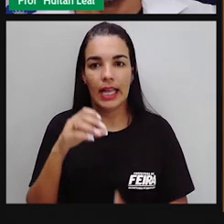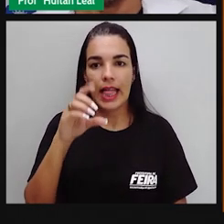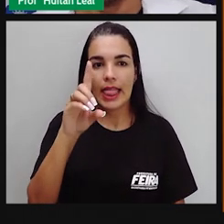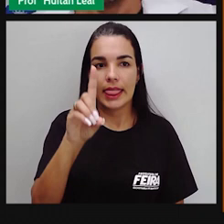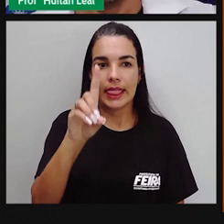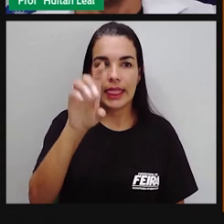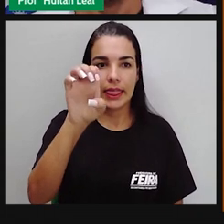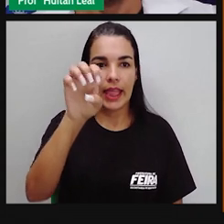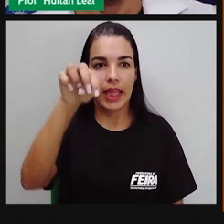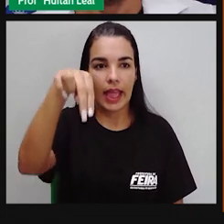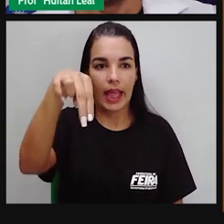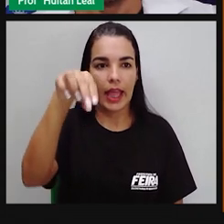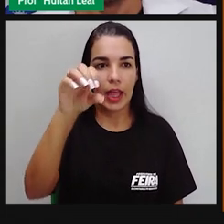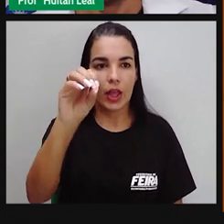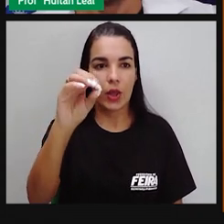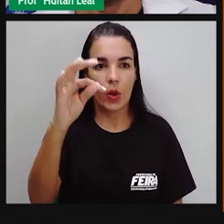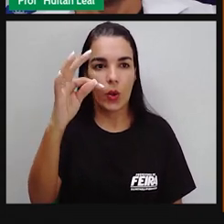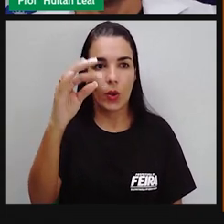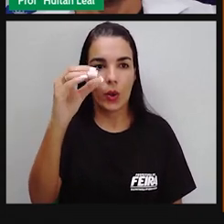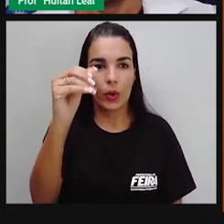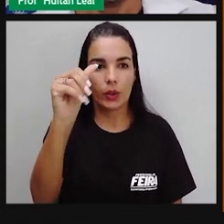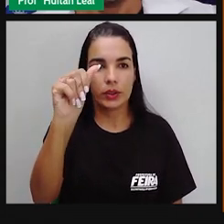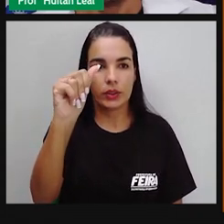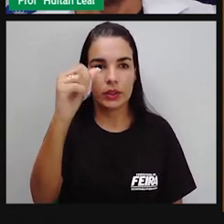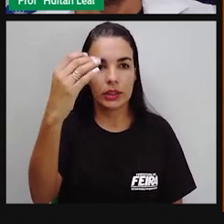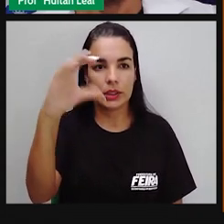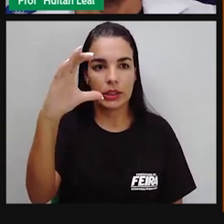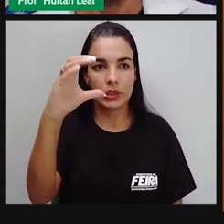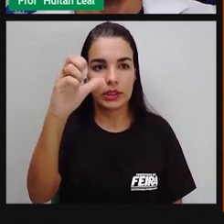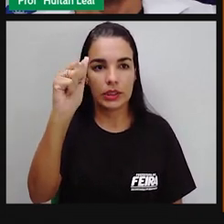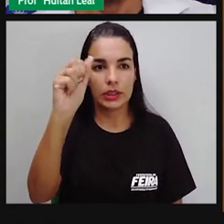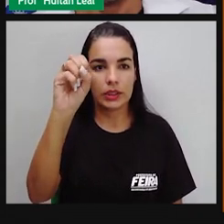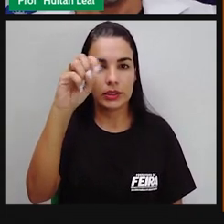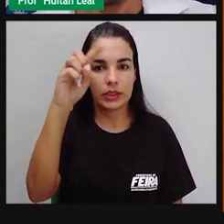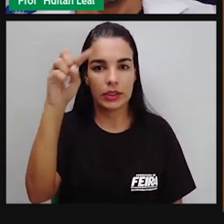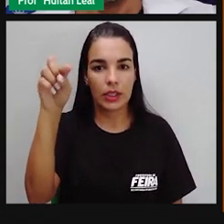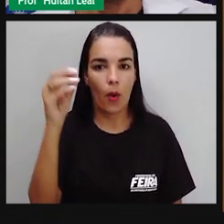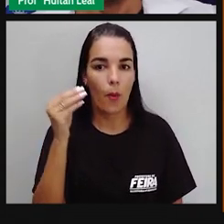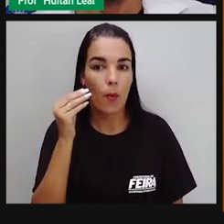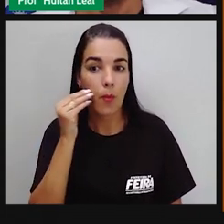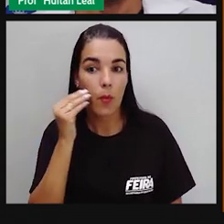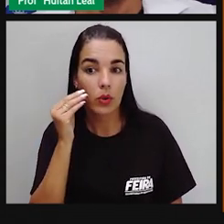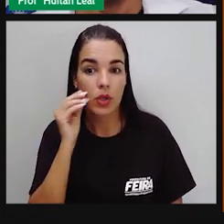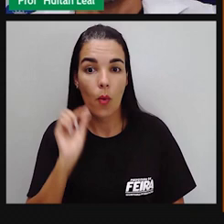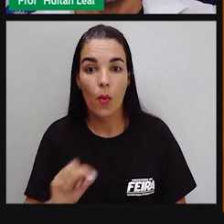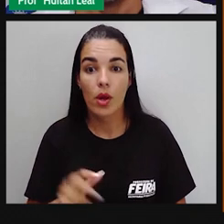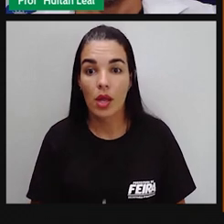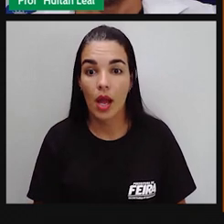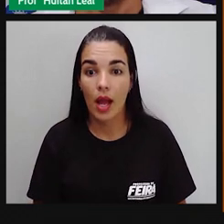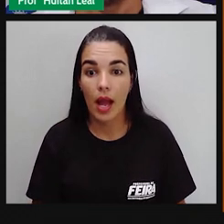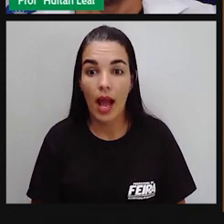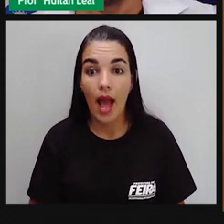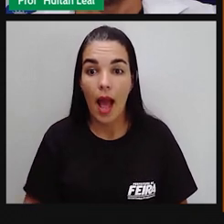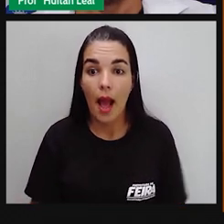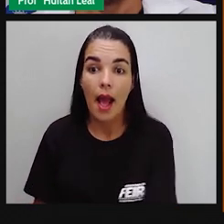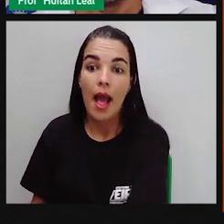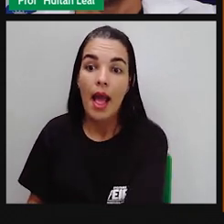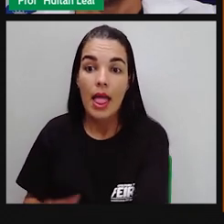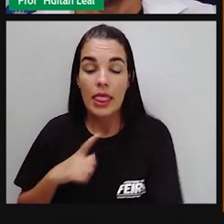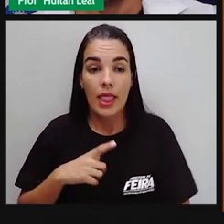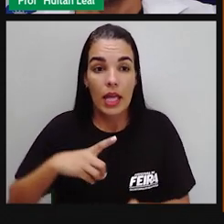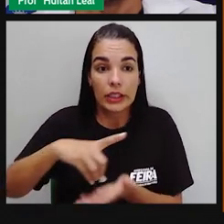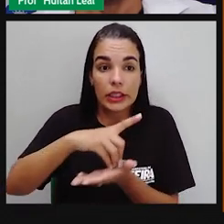denotação é o emprego da palavra no seu sentido próprio, comum, habitual, preciso, aquele que consta nos